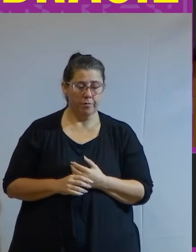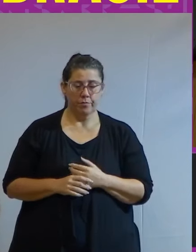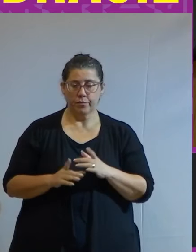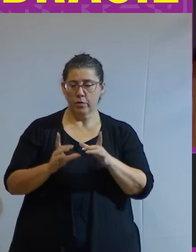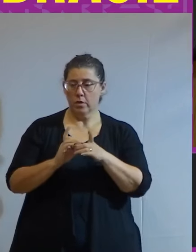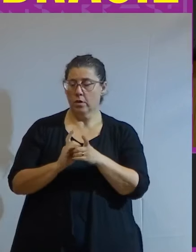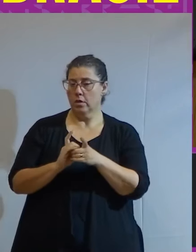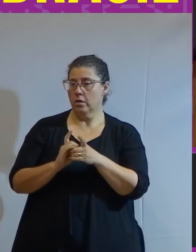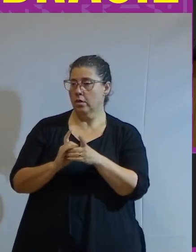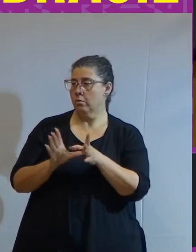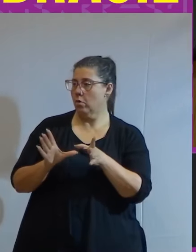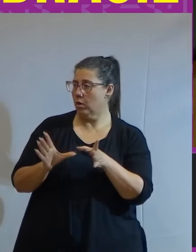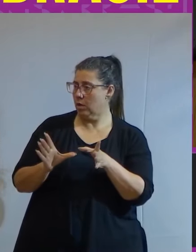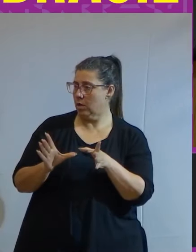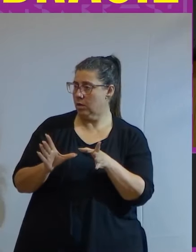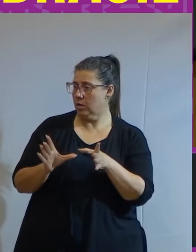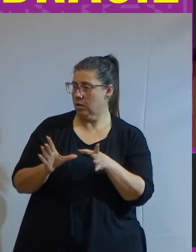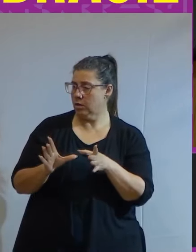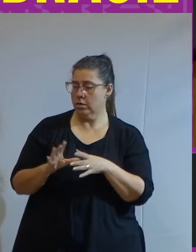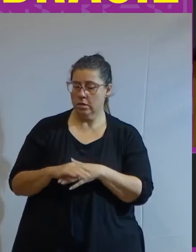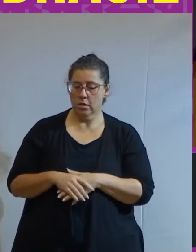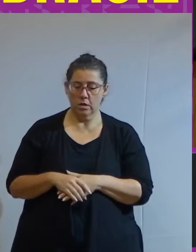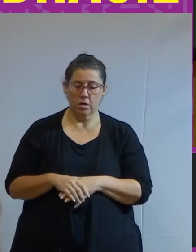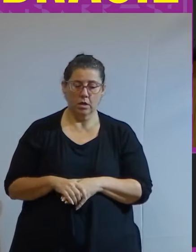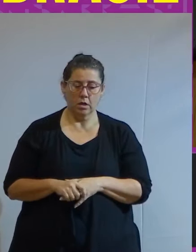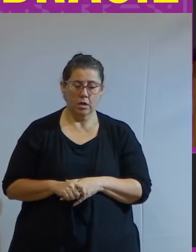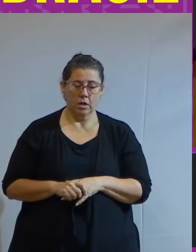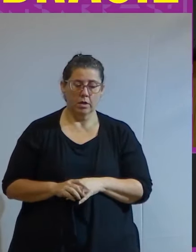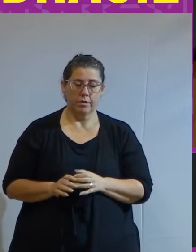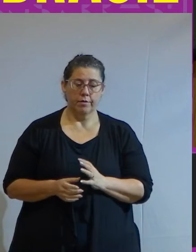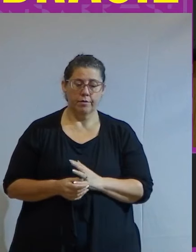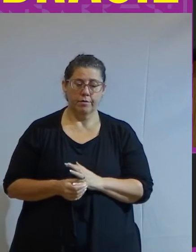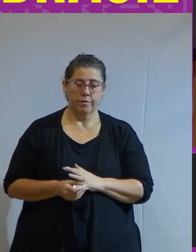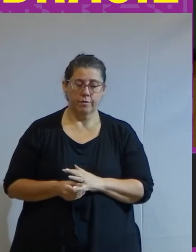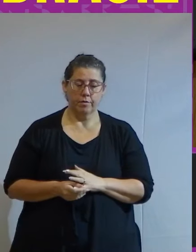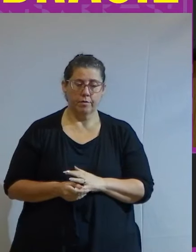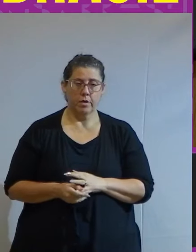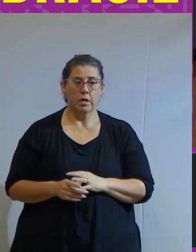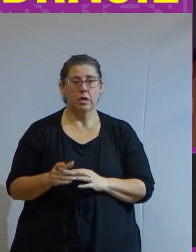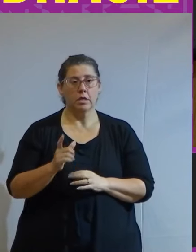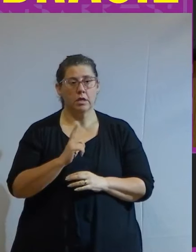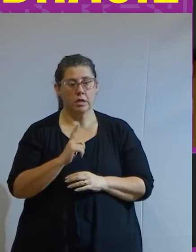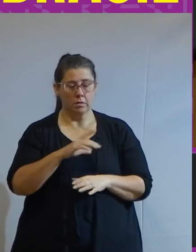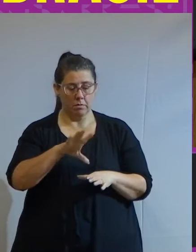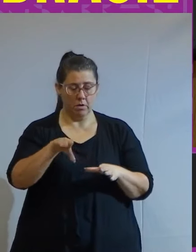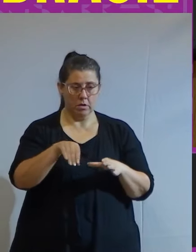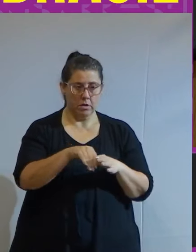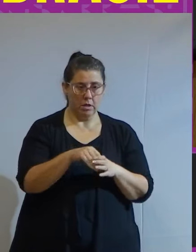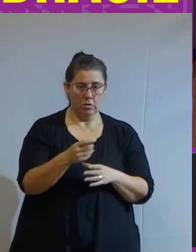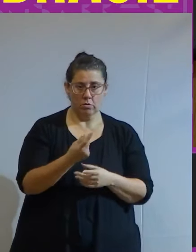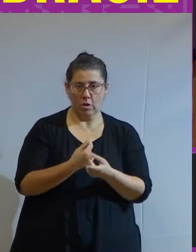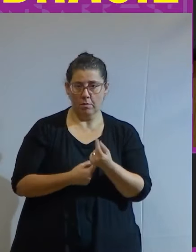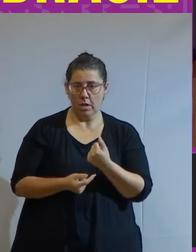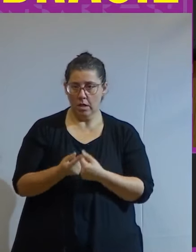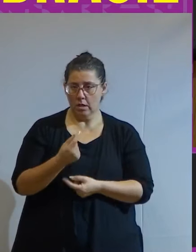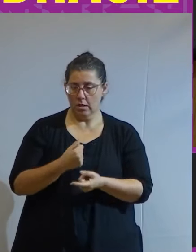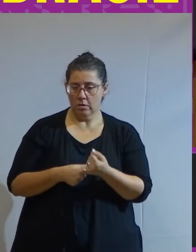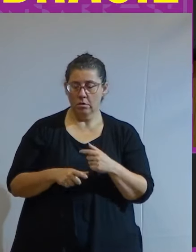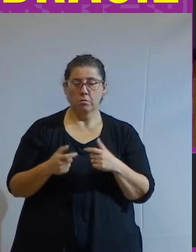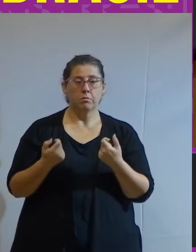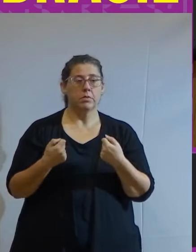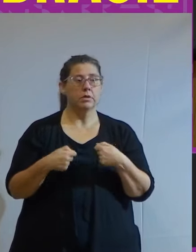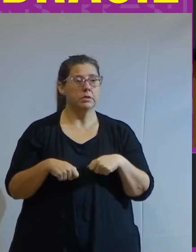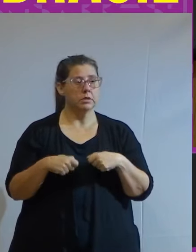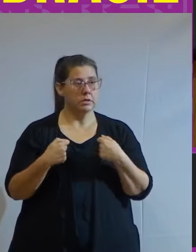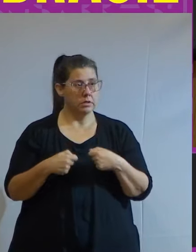democracia a democracia que temos dentro do capitalismo precisamos